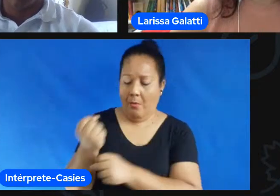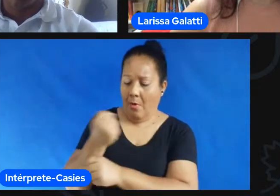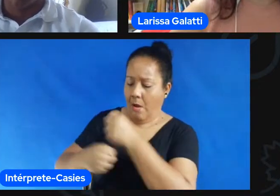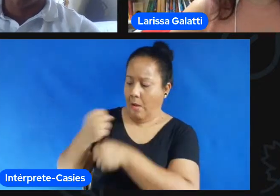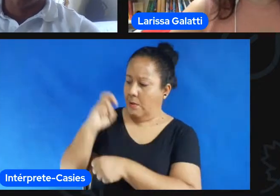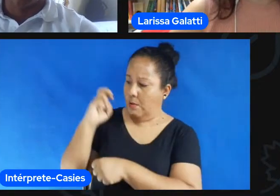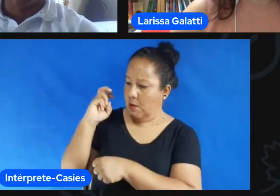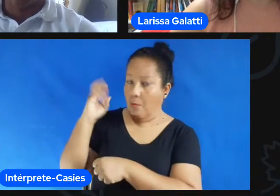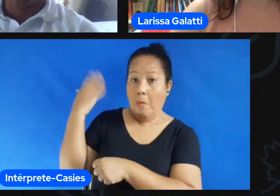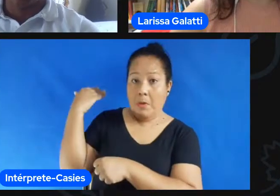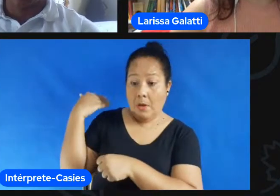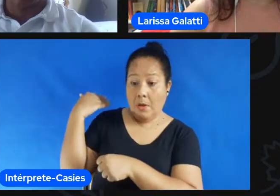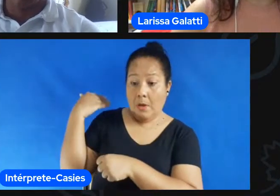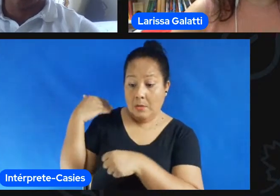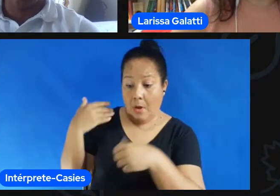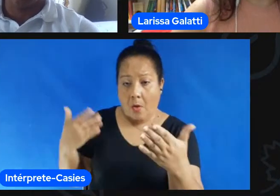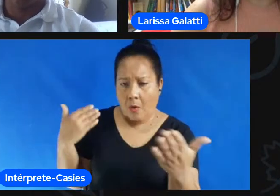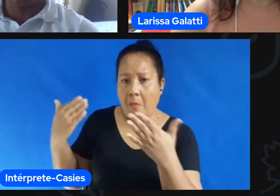desses